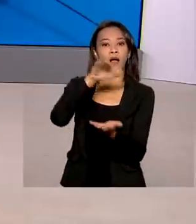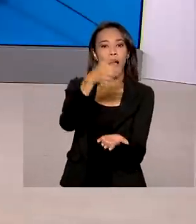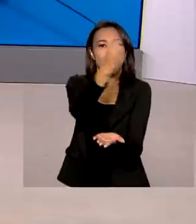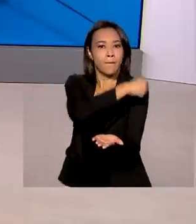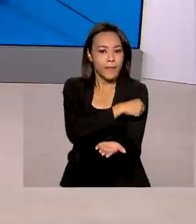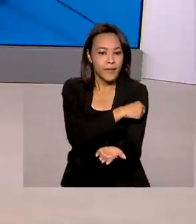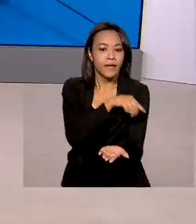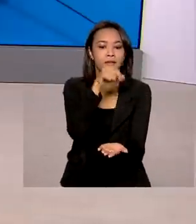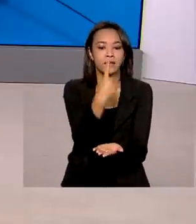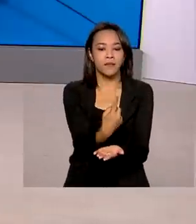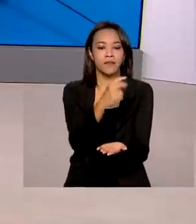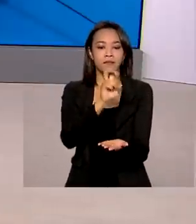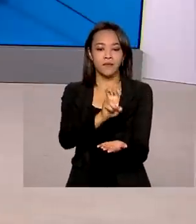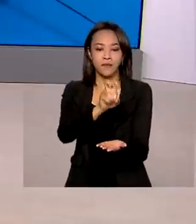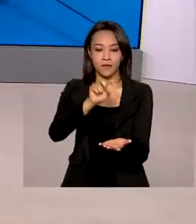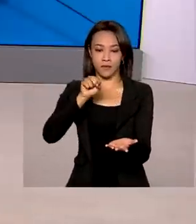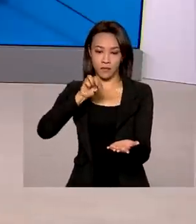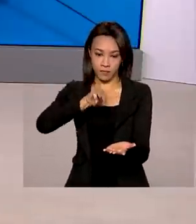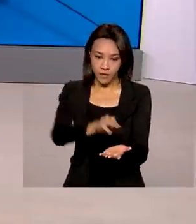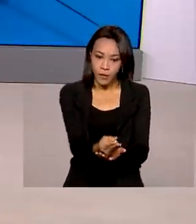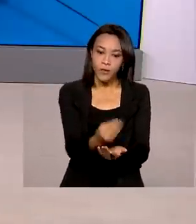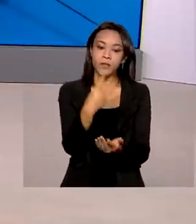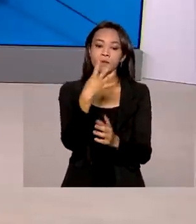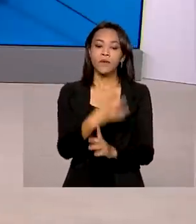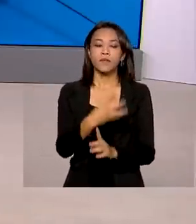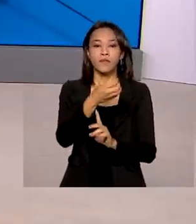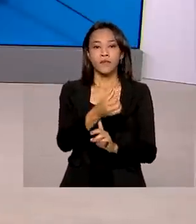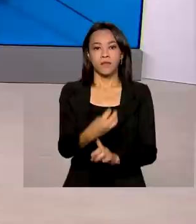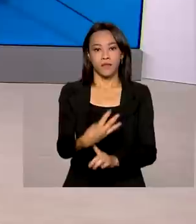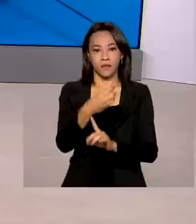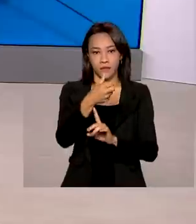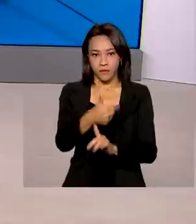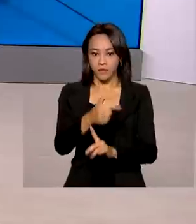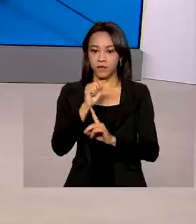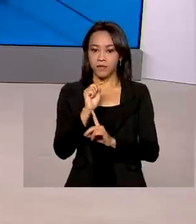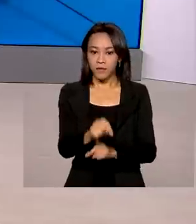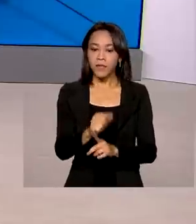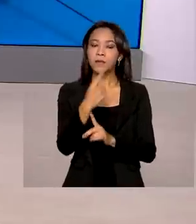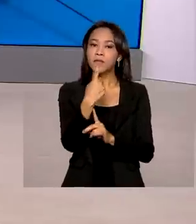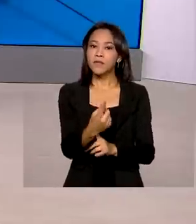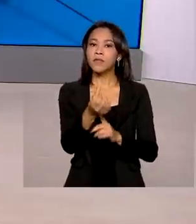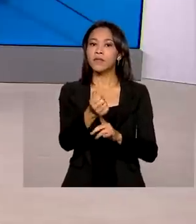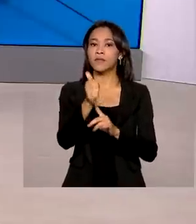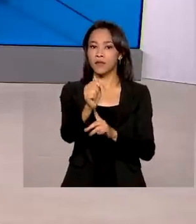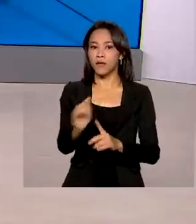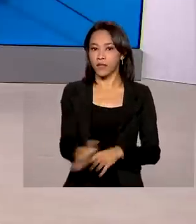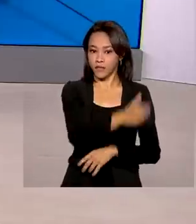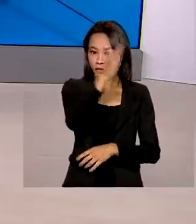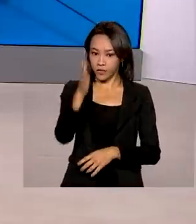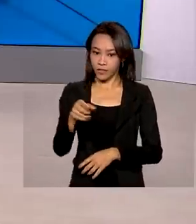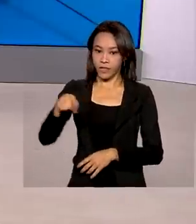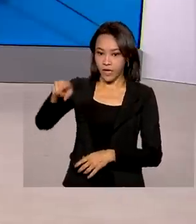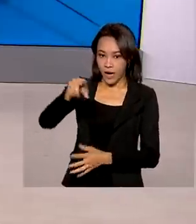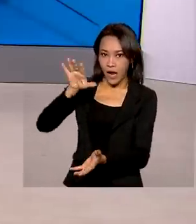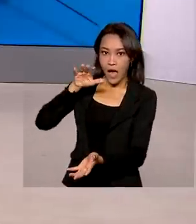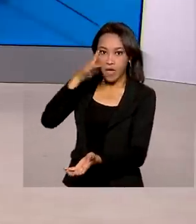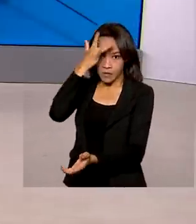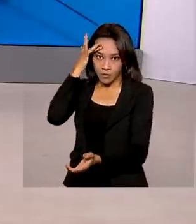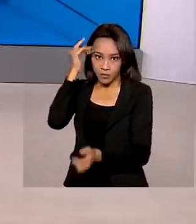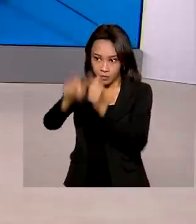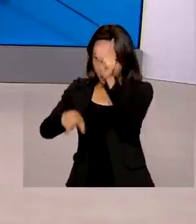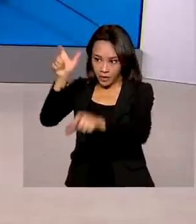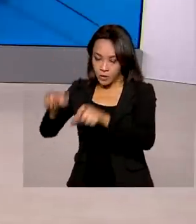.432.167 doses de vacinas. As pessoas que tomaram a primeira dose